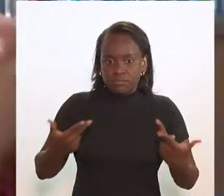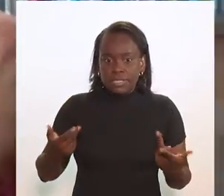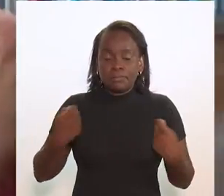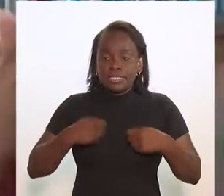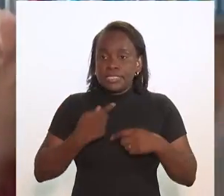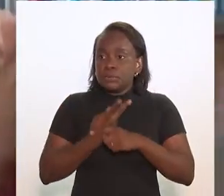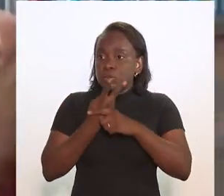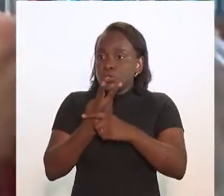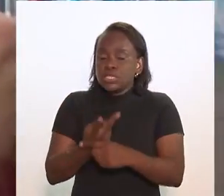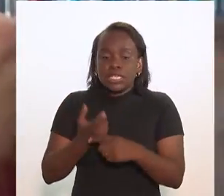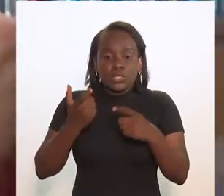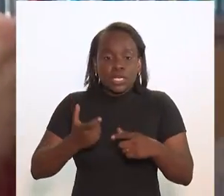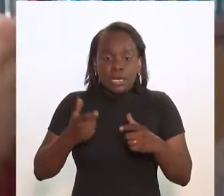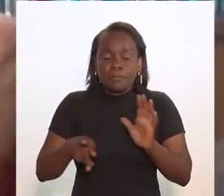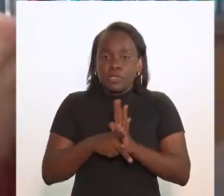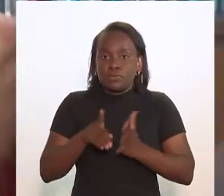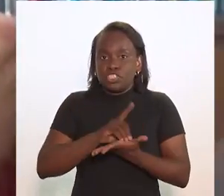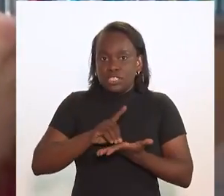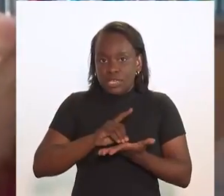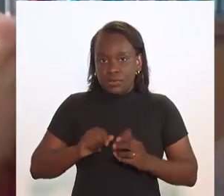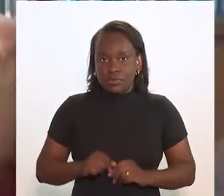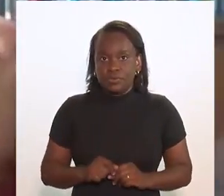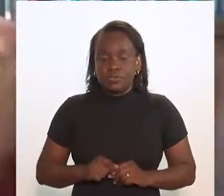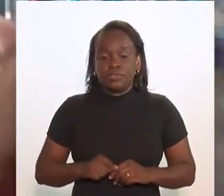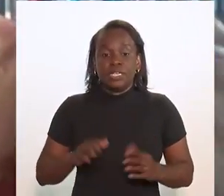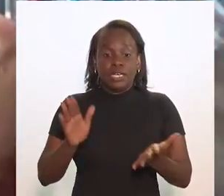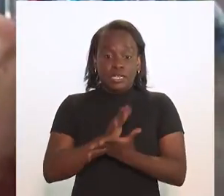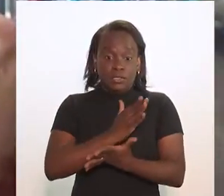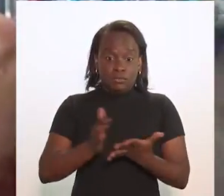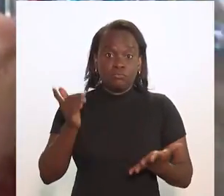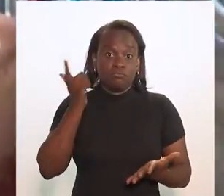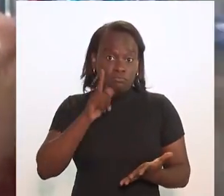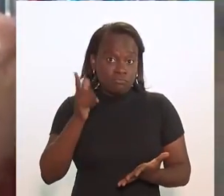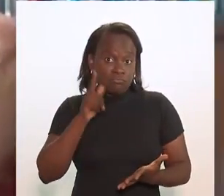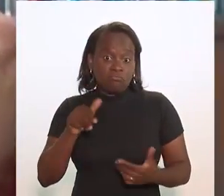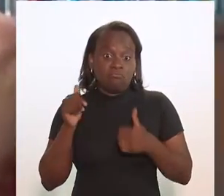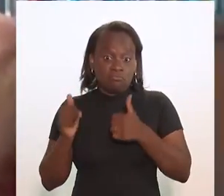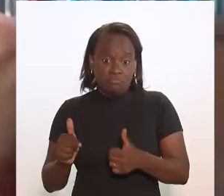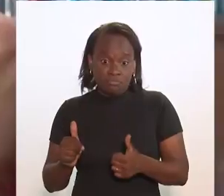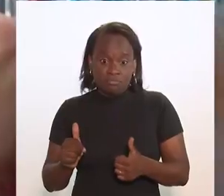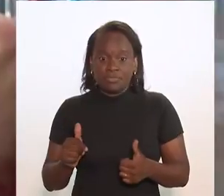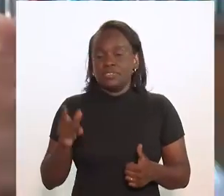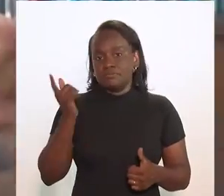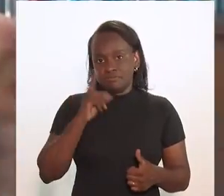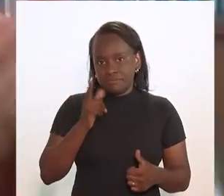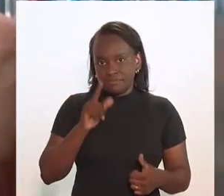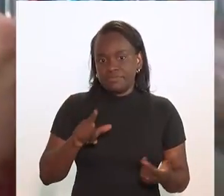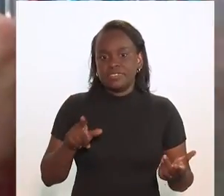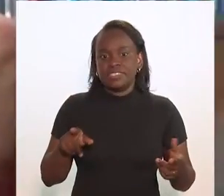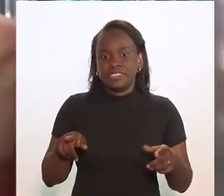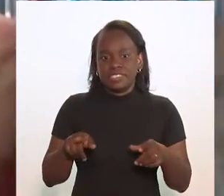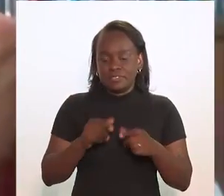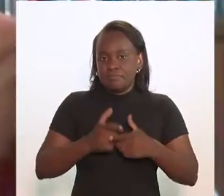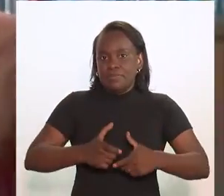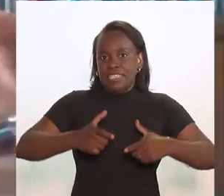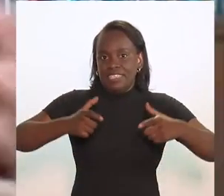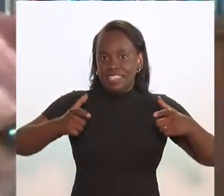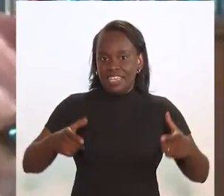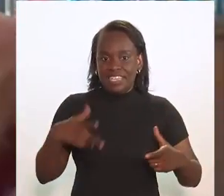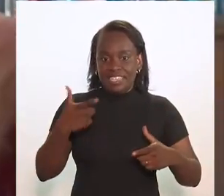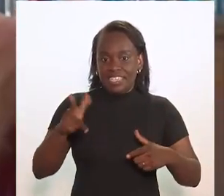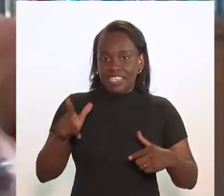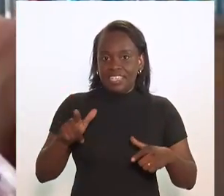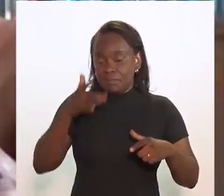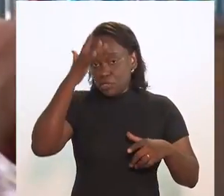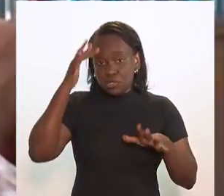nichos no espaço digital. Alguns foram bem-sucedidos e conseguiram até expandir